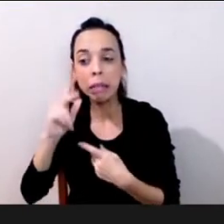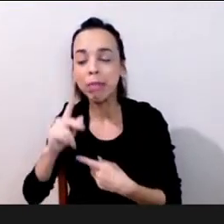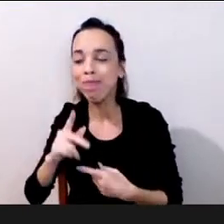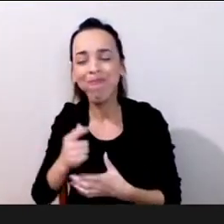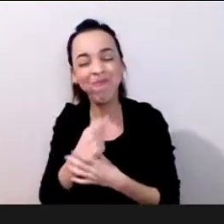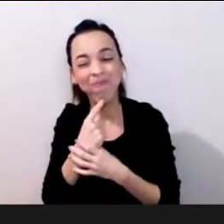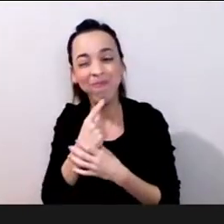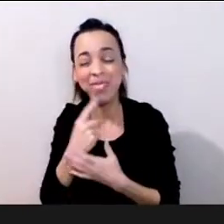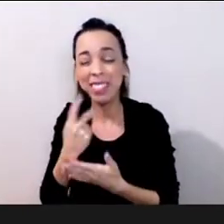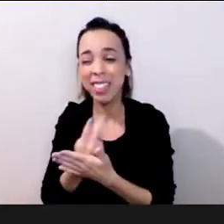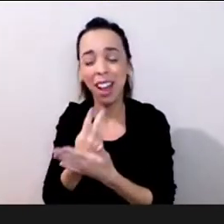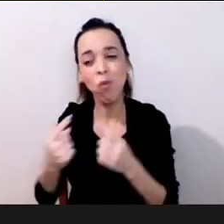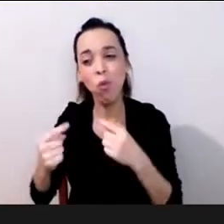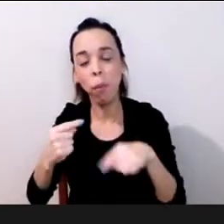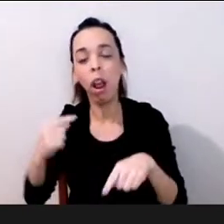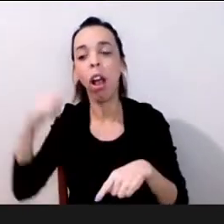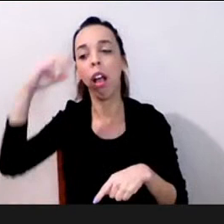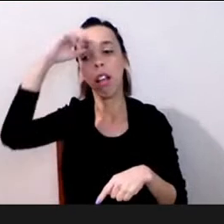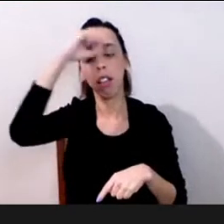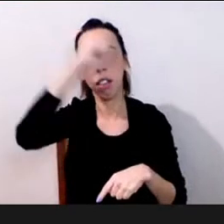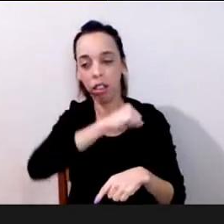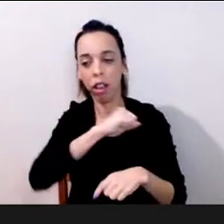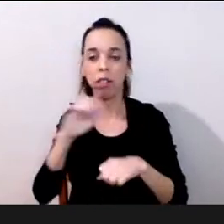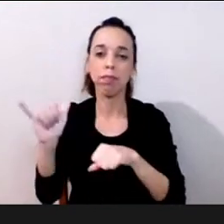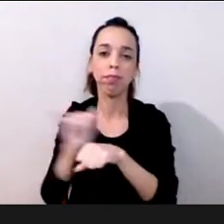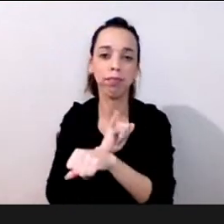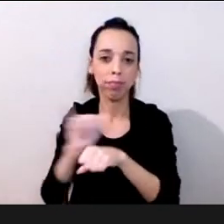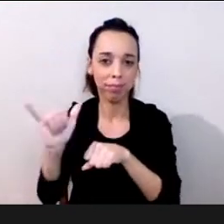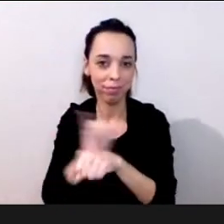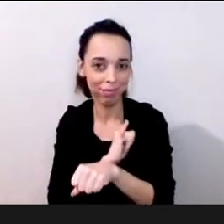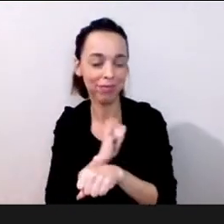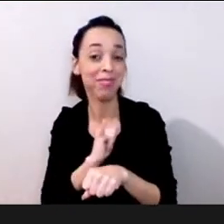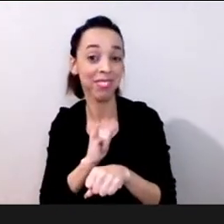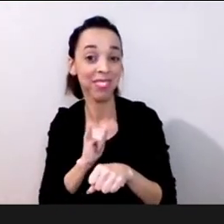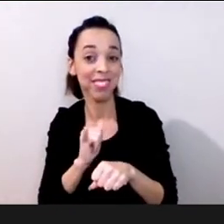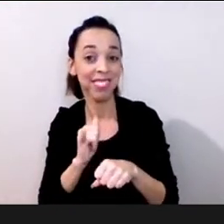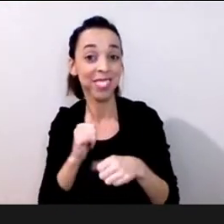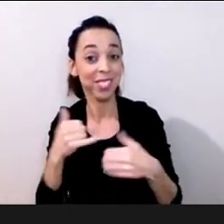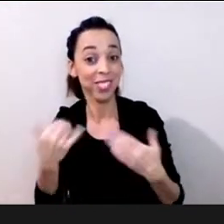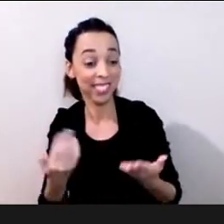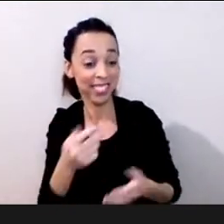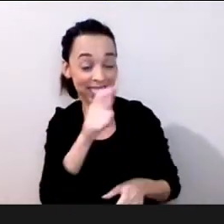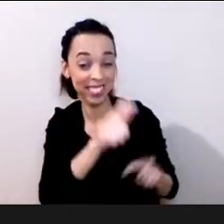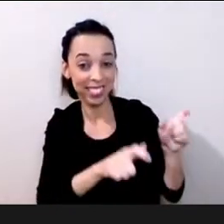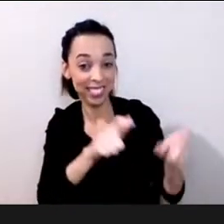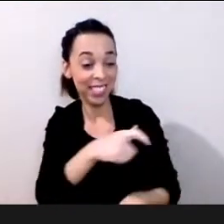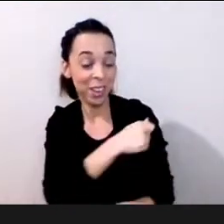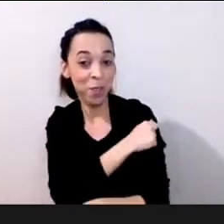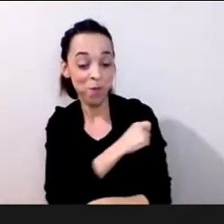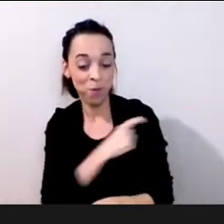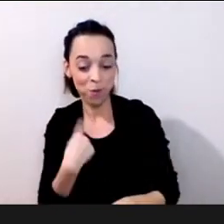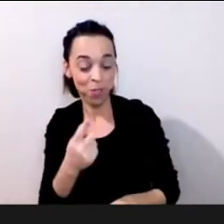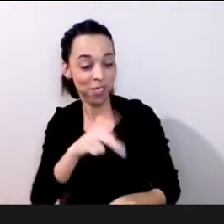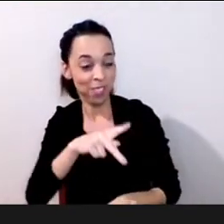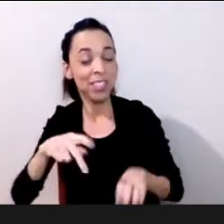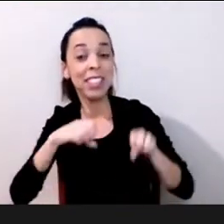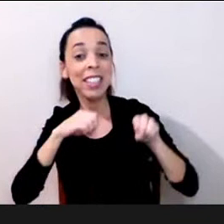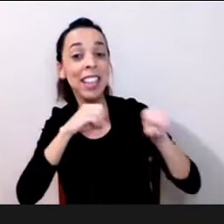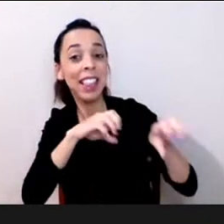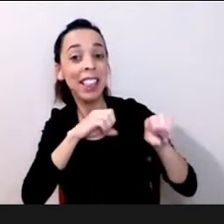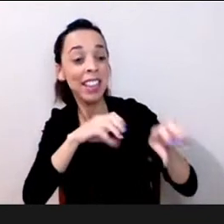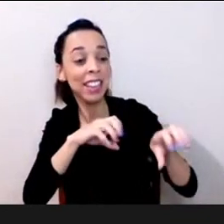que na avaliação a valoriza o erro como possibilidade de aprendizagem né não valoriza né mas usa o erro como como como né um